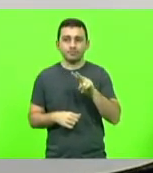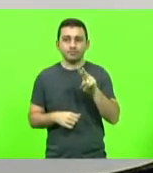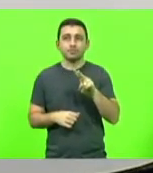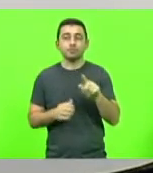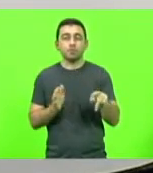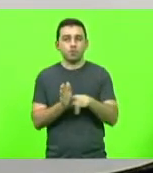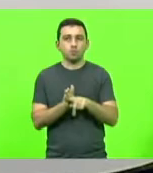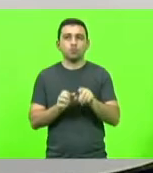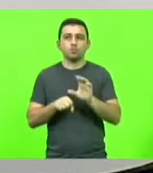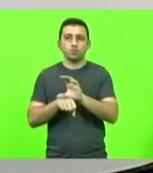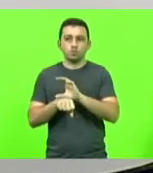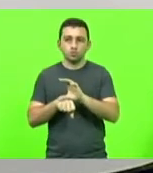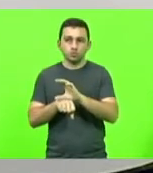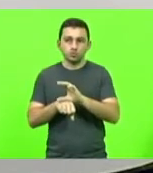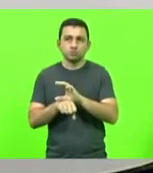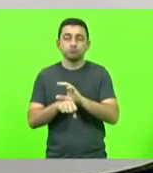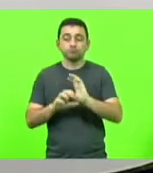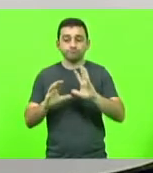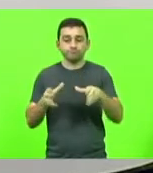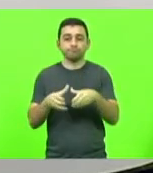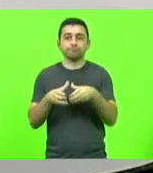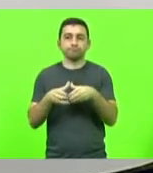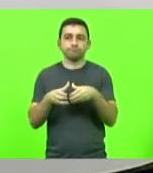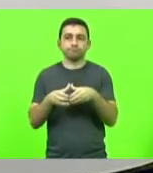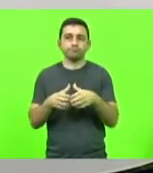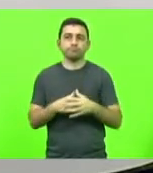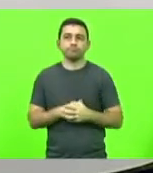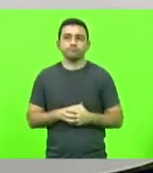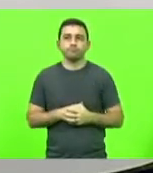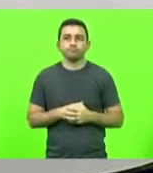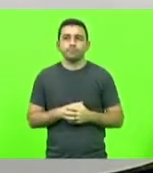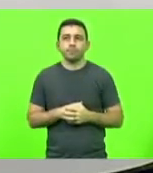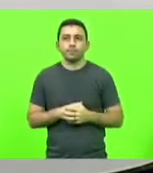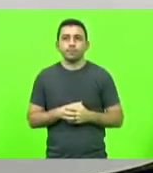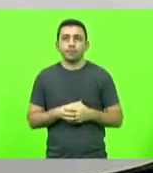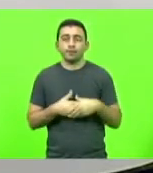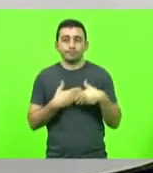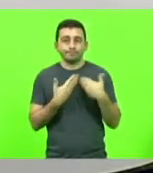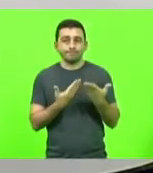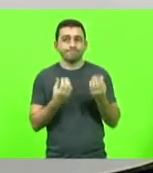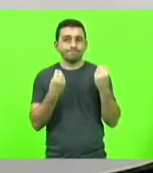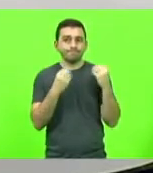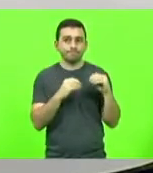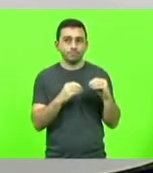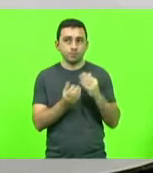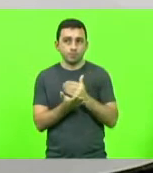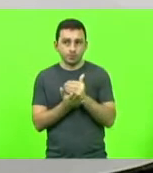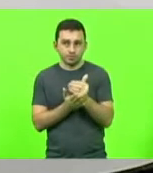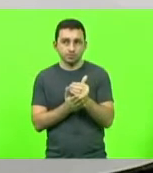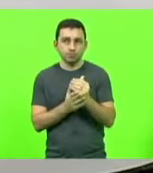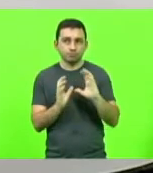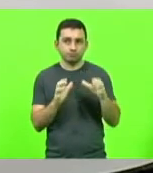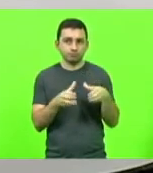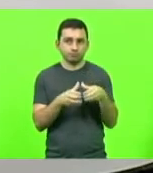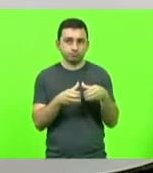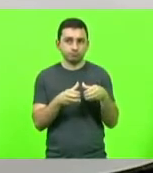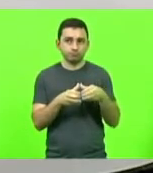de um batalhão. A grosso modo, a implementação de um batalhão significa,